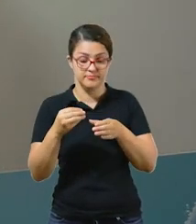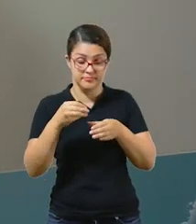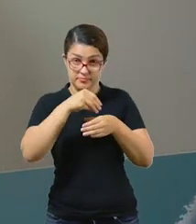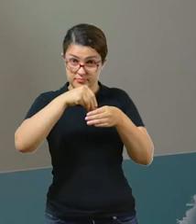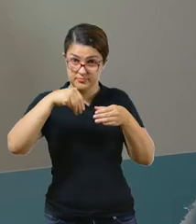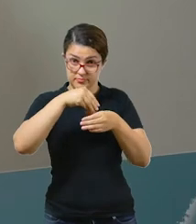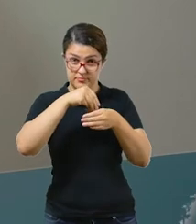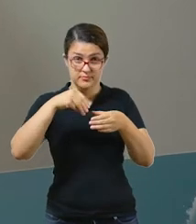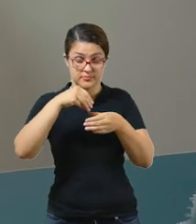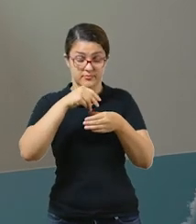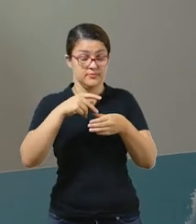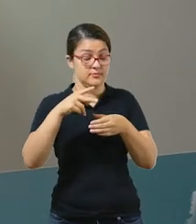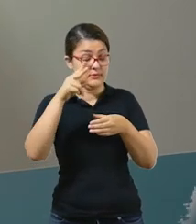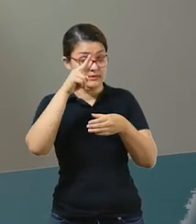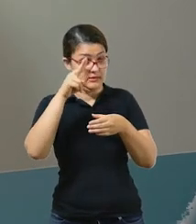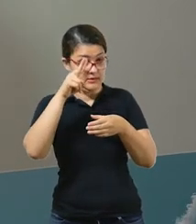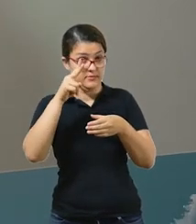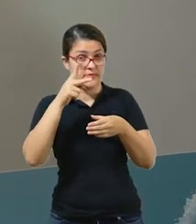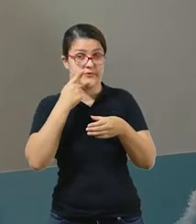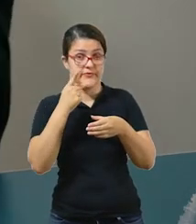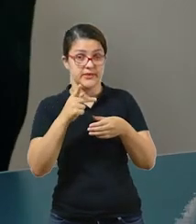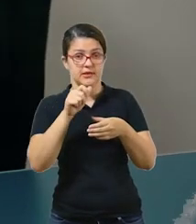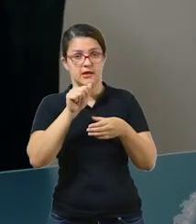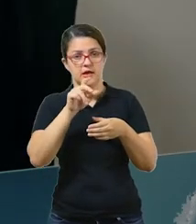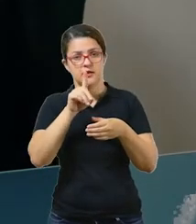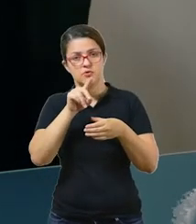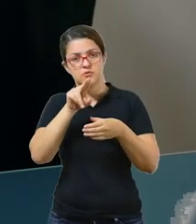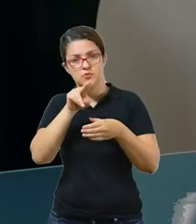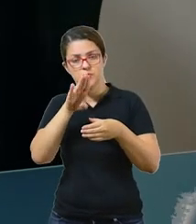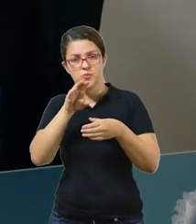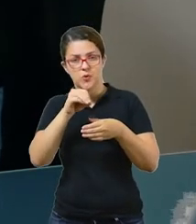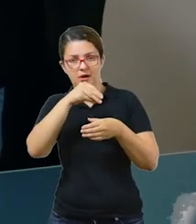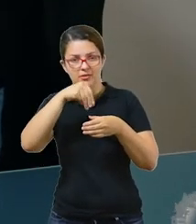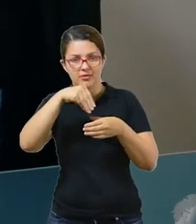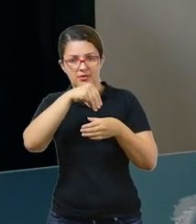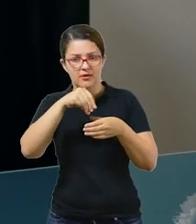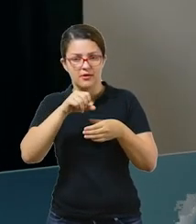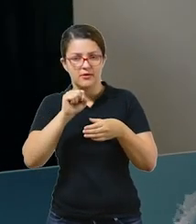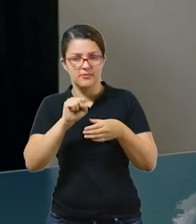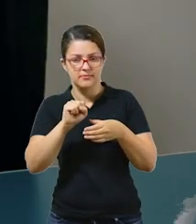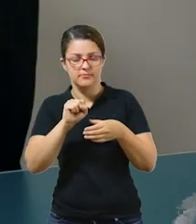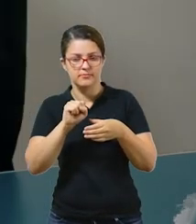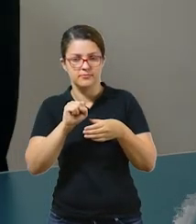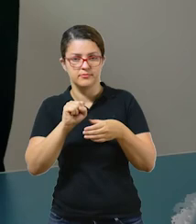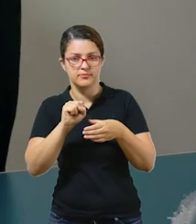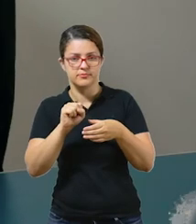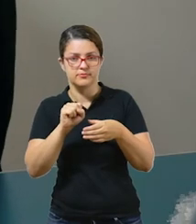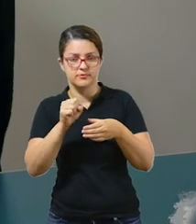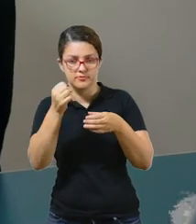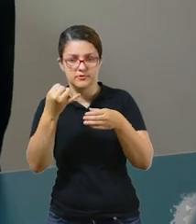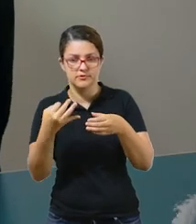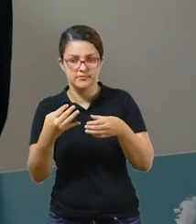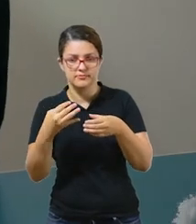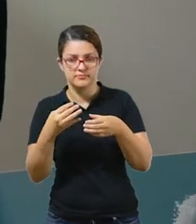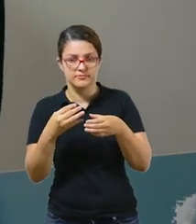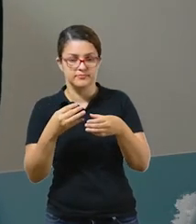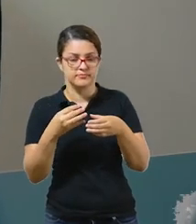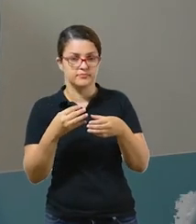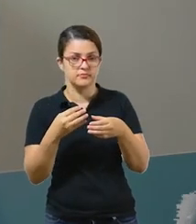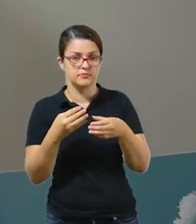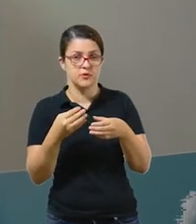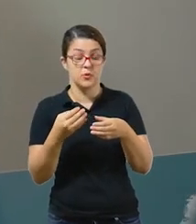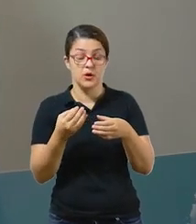com adubo. Pode ser aquele que eu passei a receitinha para vocês. No caso de ervas e temperos,